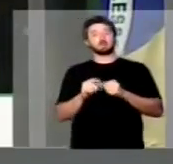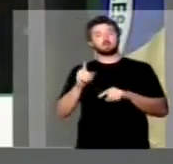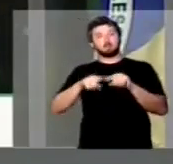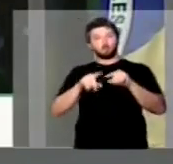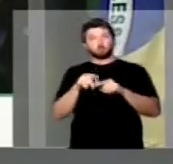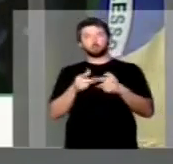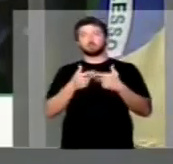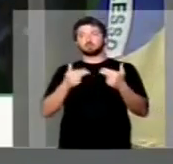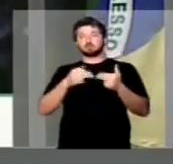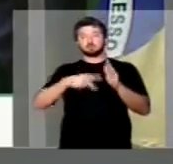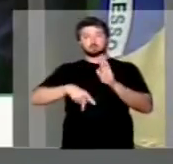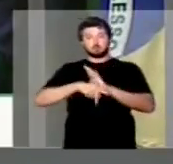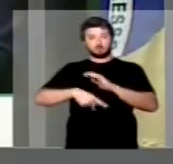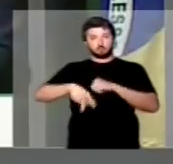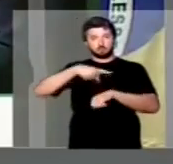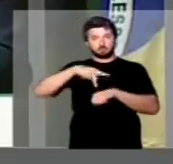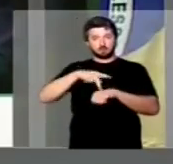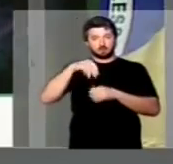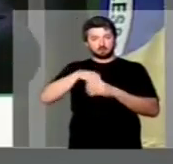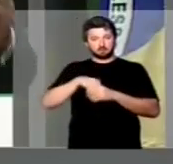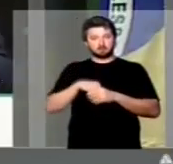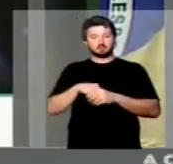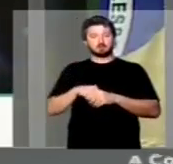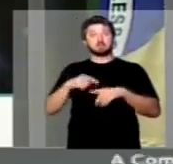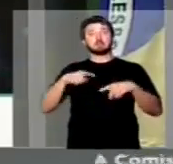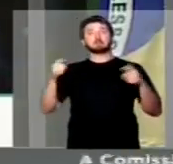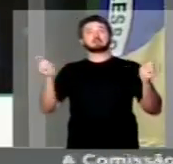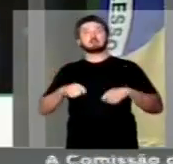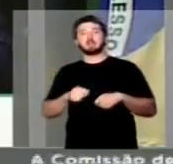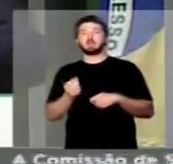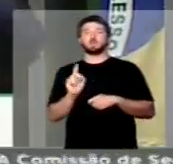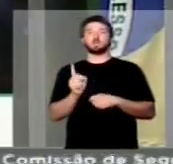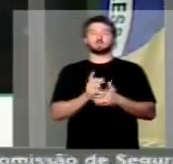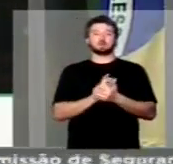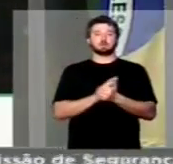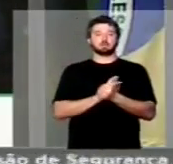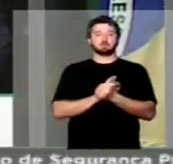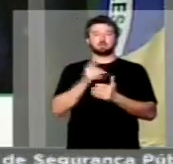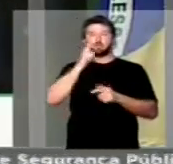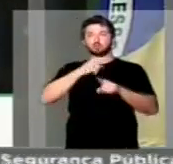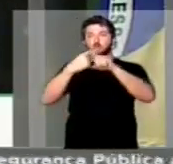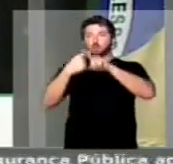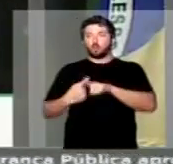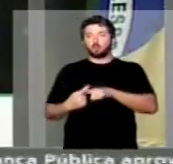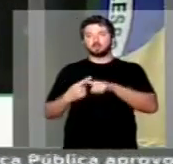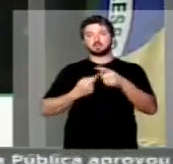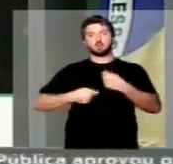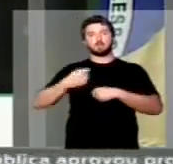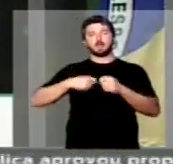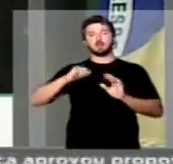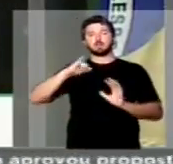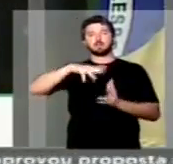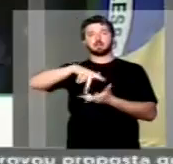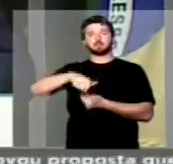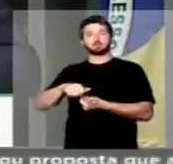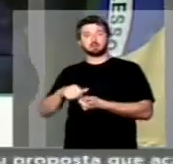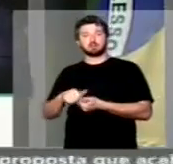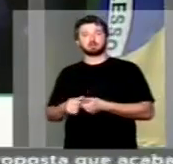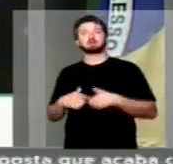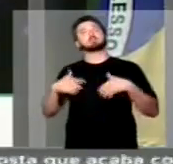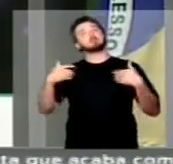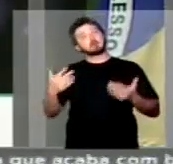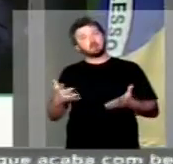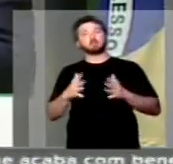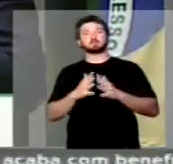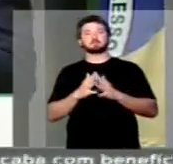produtos nacionais em capacidade ou não de poder competir no mercado internacional. Pois